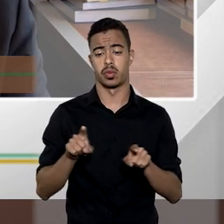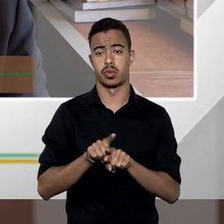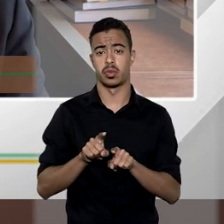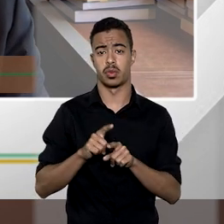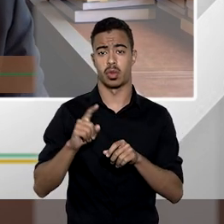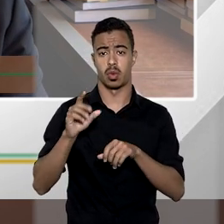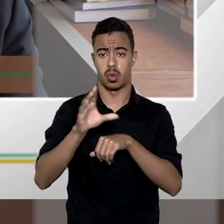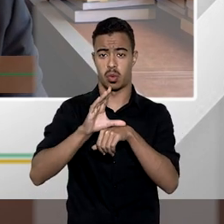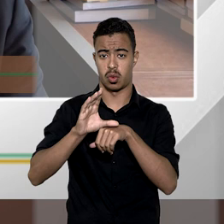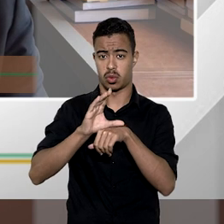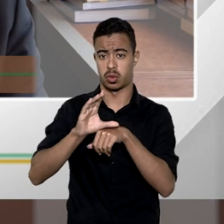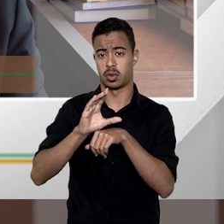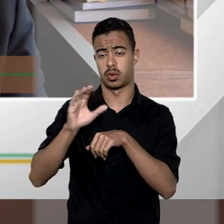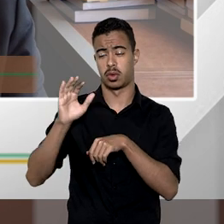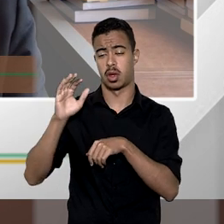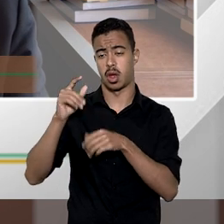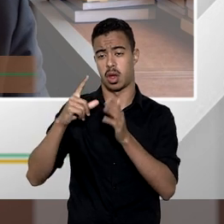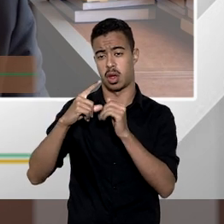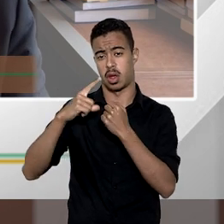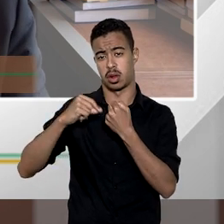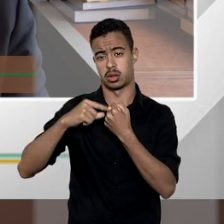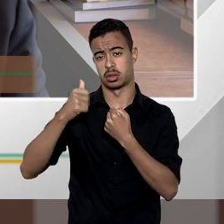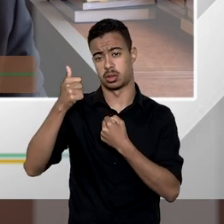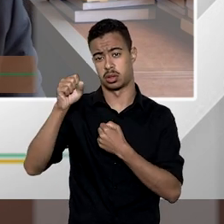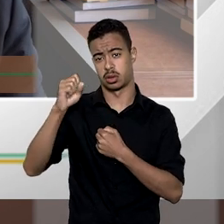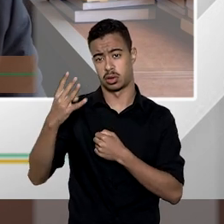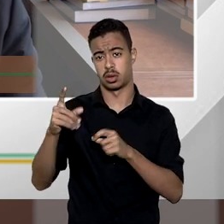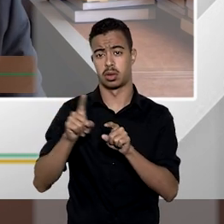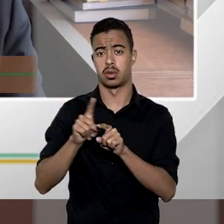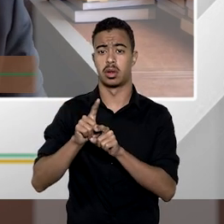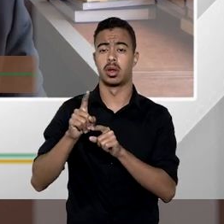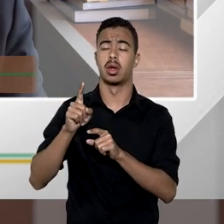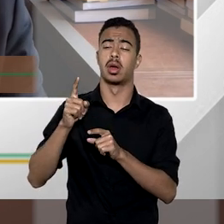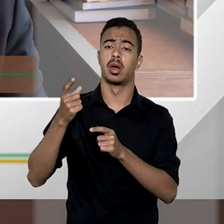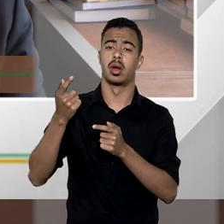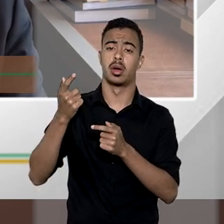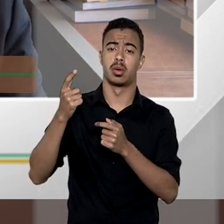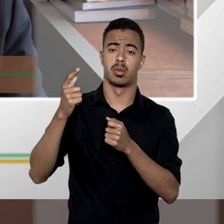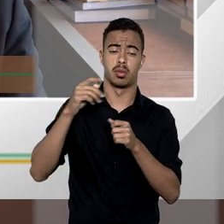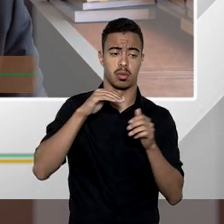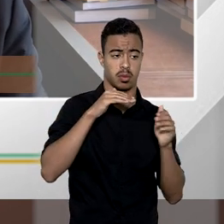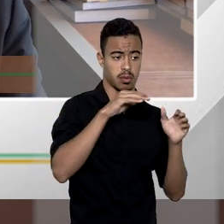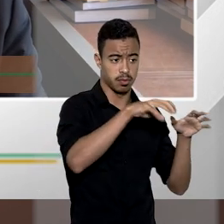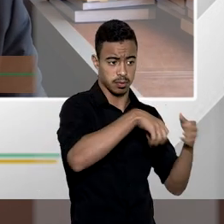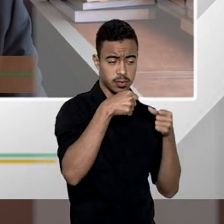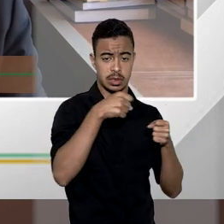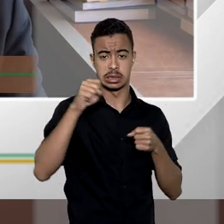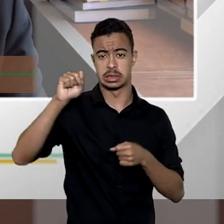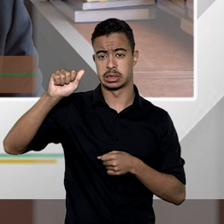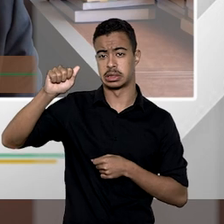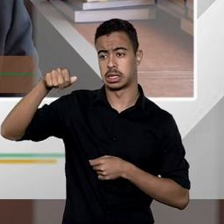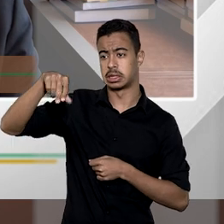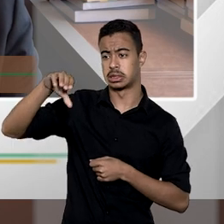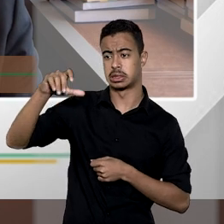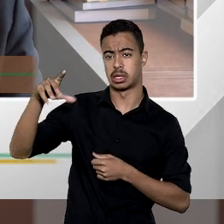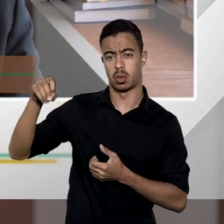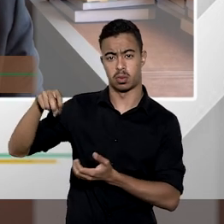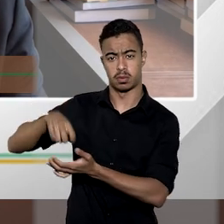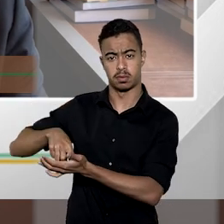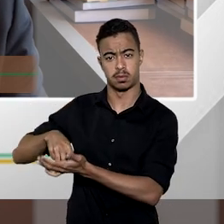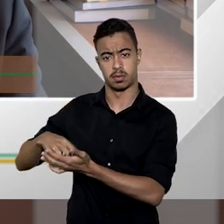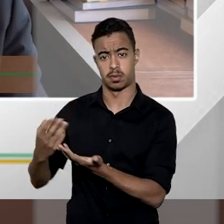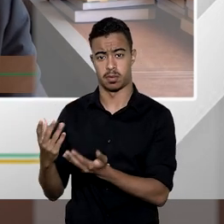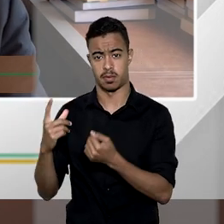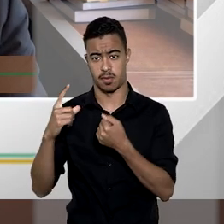federal o artigo 184 e a desapropriação sanção que está na constituição artigo 182 para o